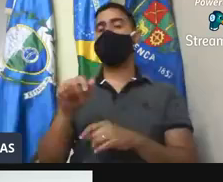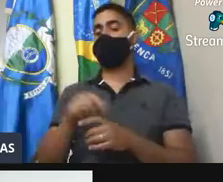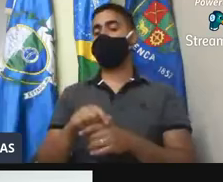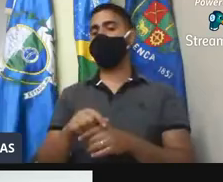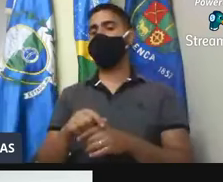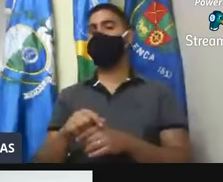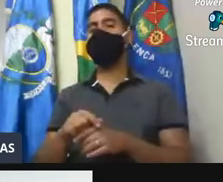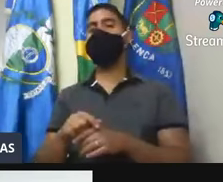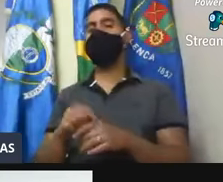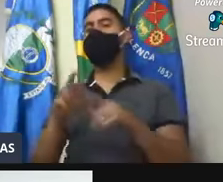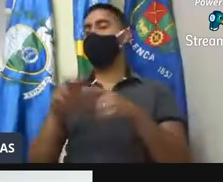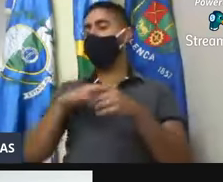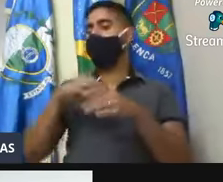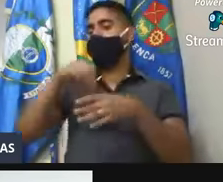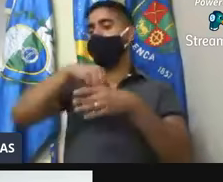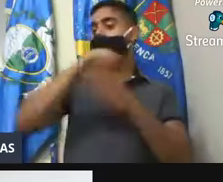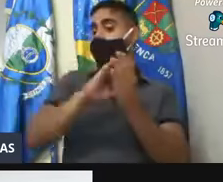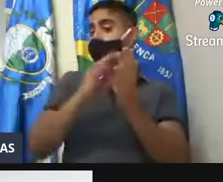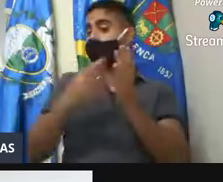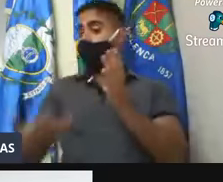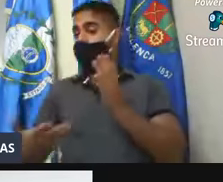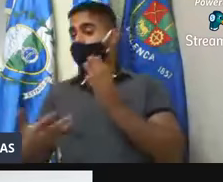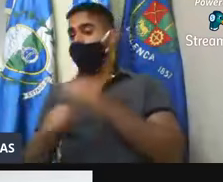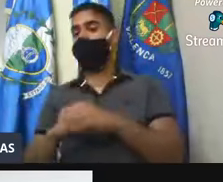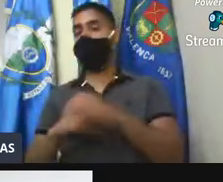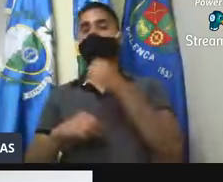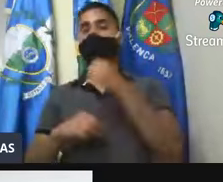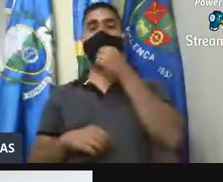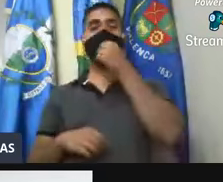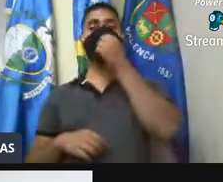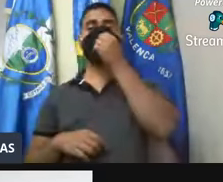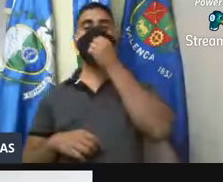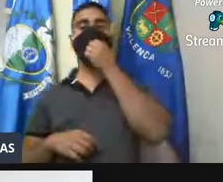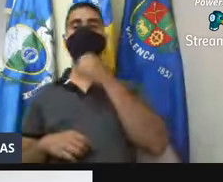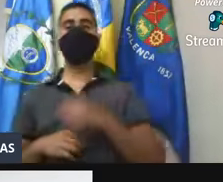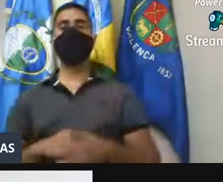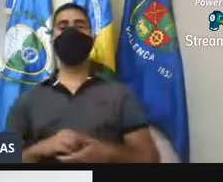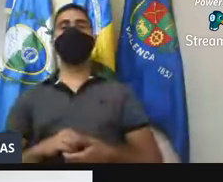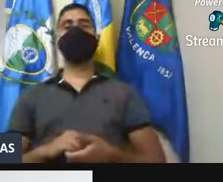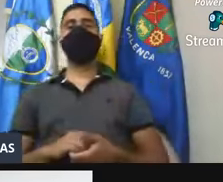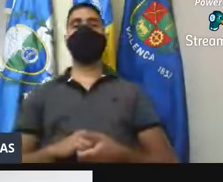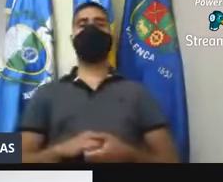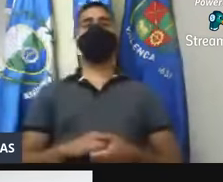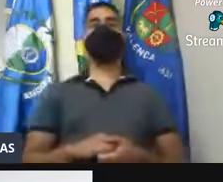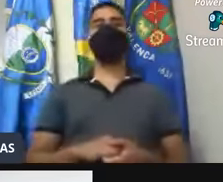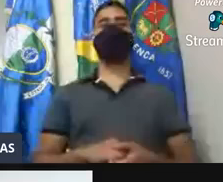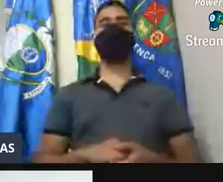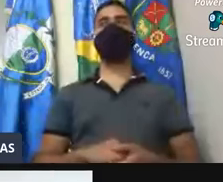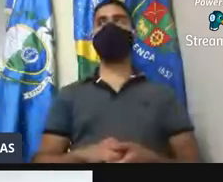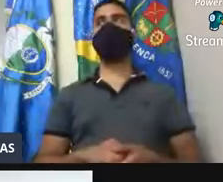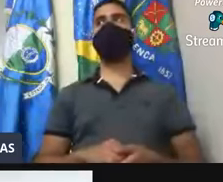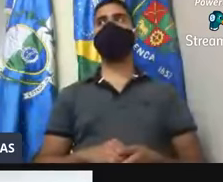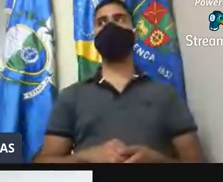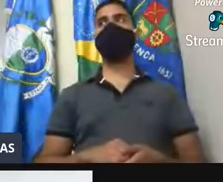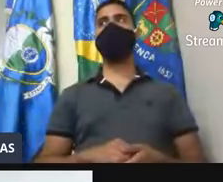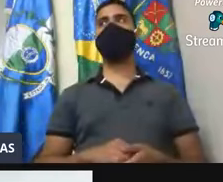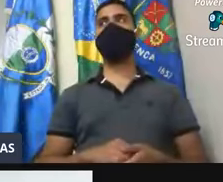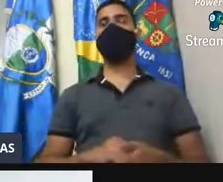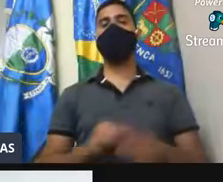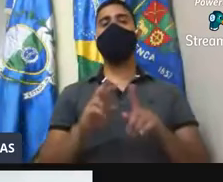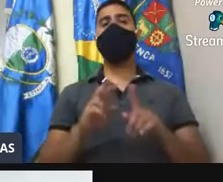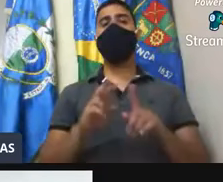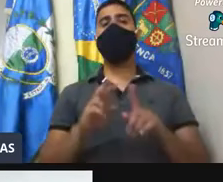dessas características, dentro dessas características. Então, solicitamos a, né? Dentro de um valor